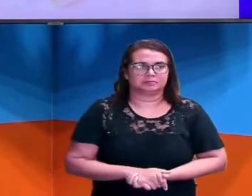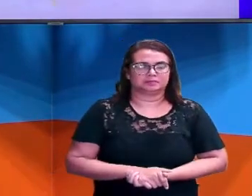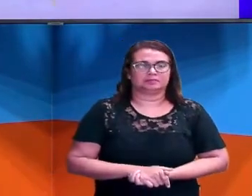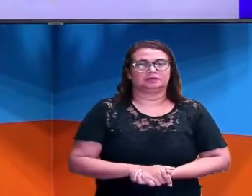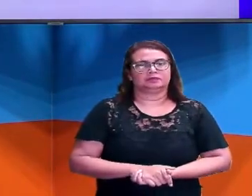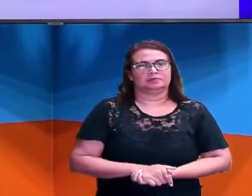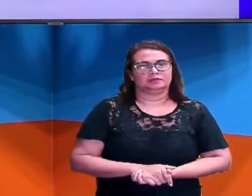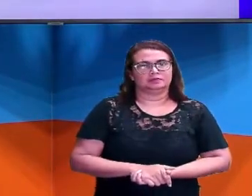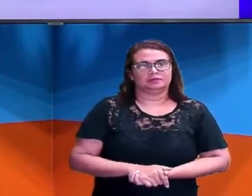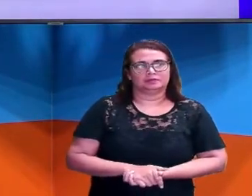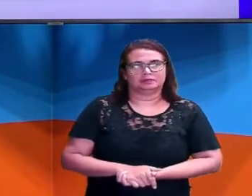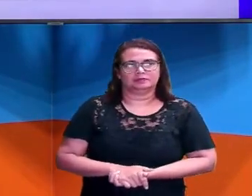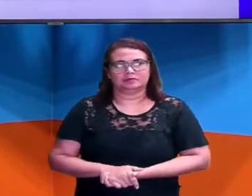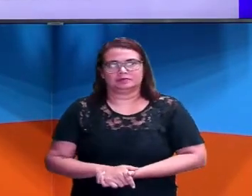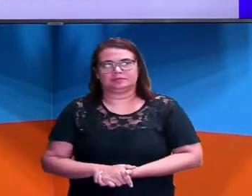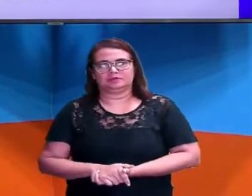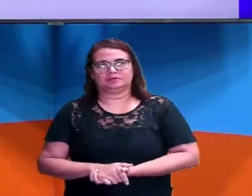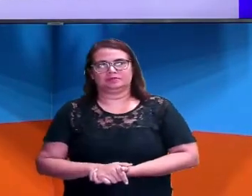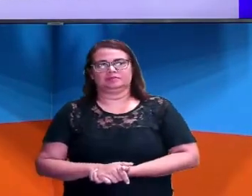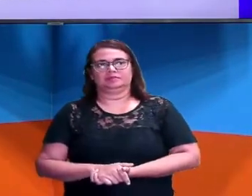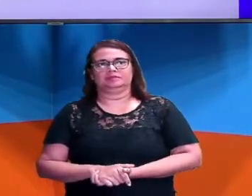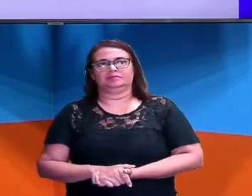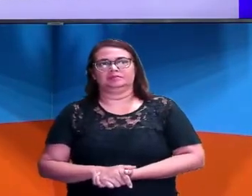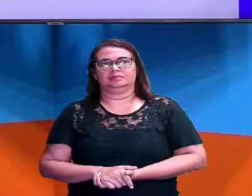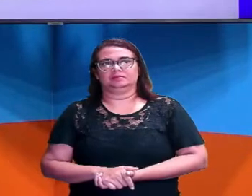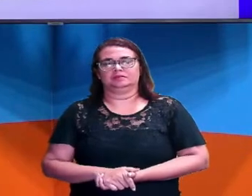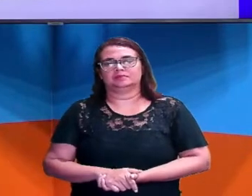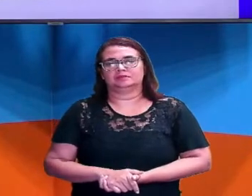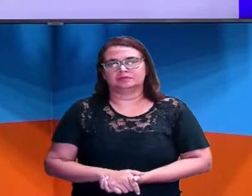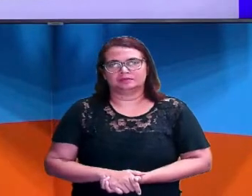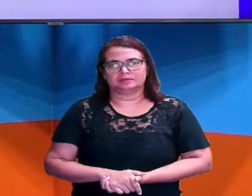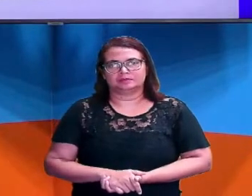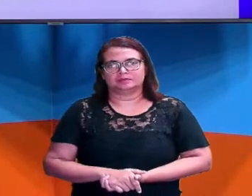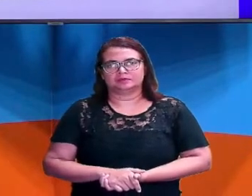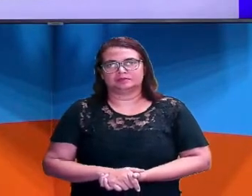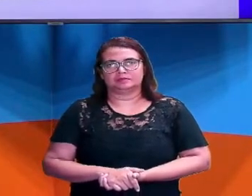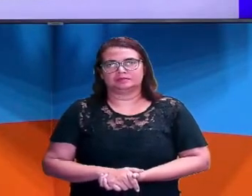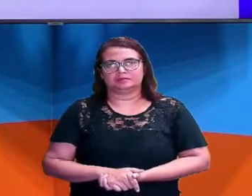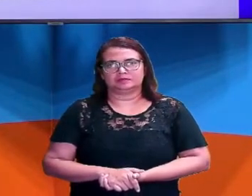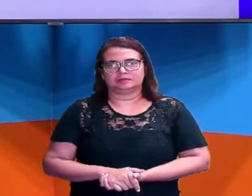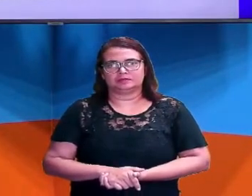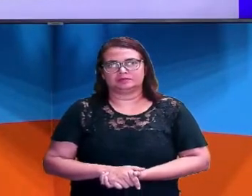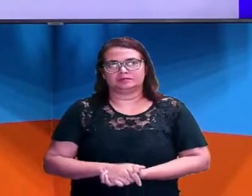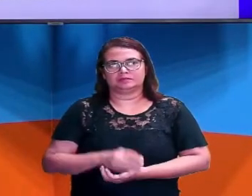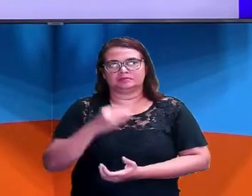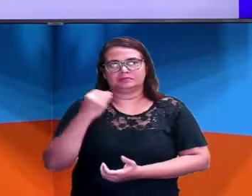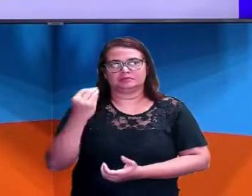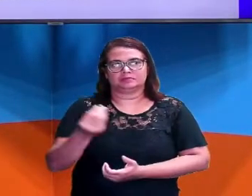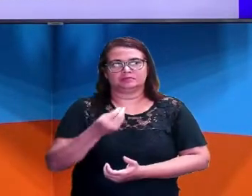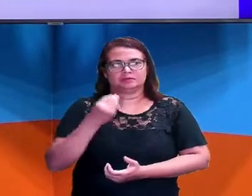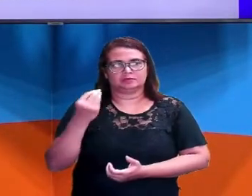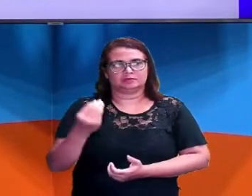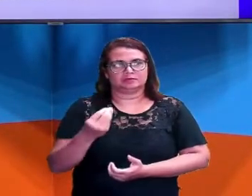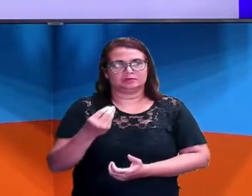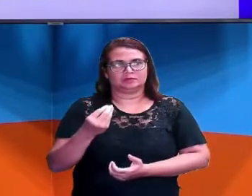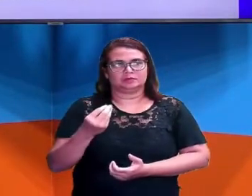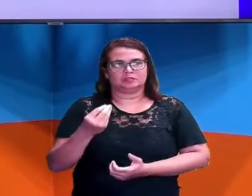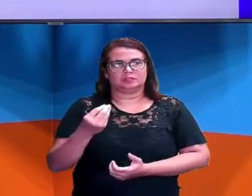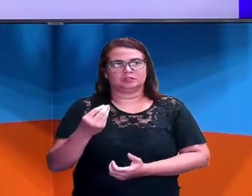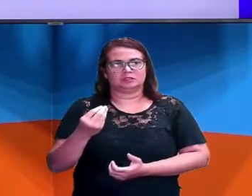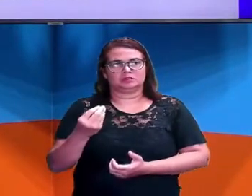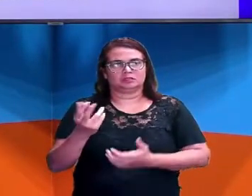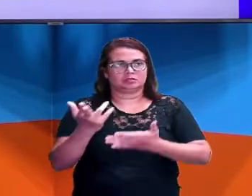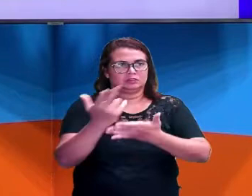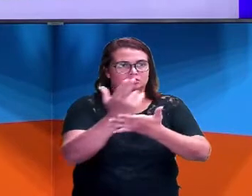pouco mais e poder resolver o nosso probleminha. Então dentro aqui da questão do croquis, plantas baixas e maquetes,